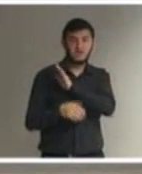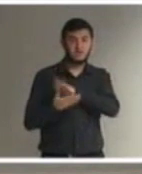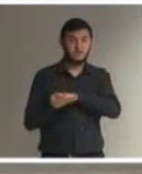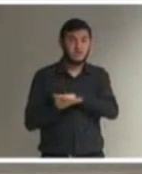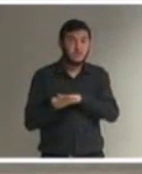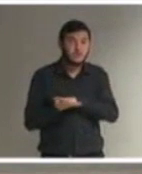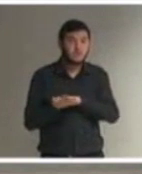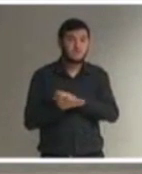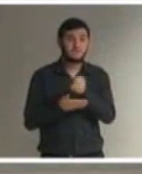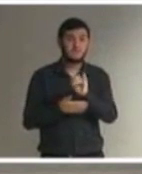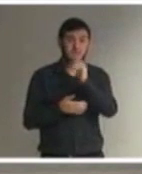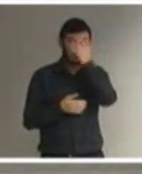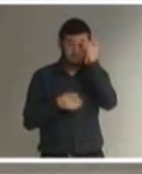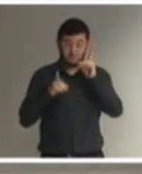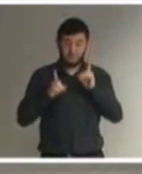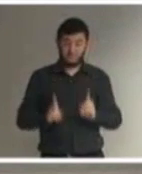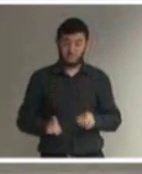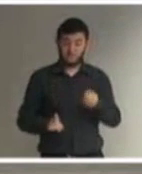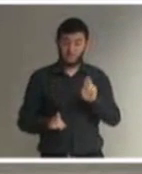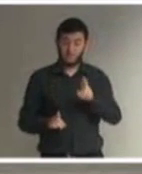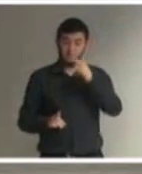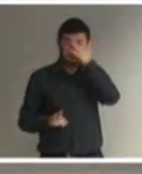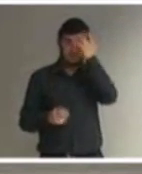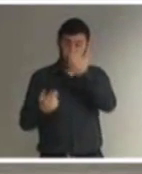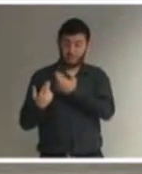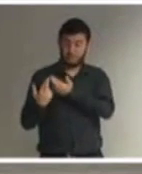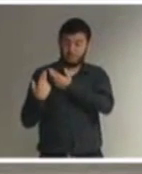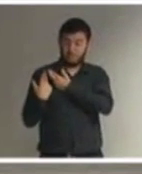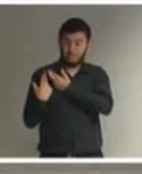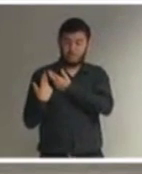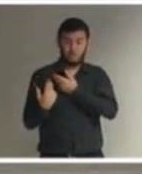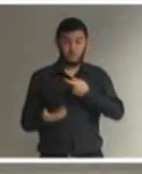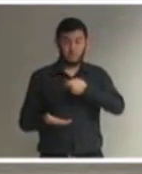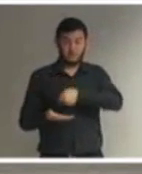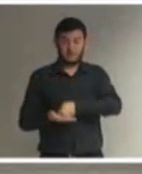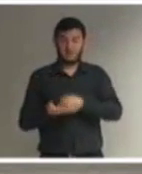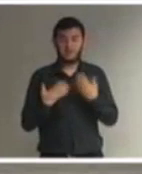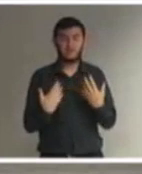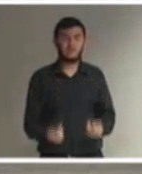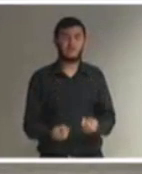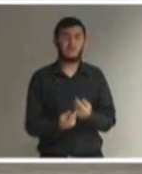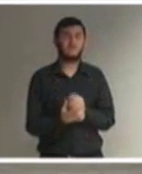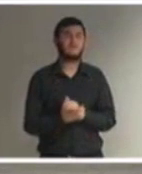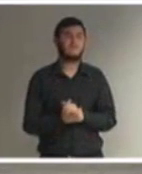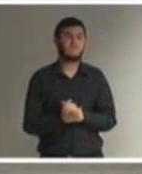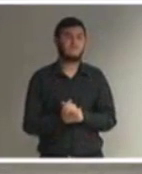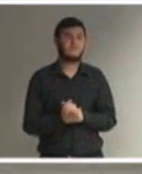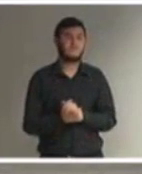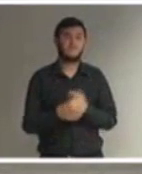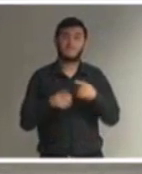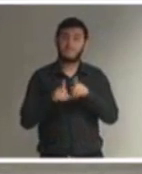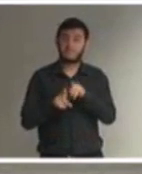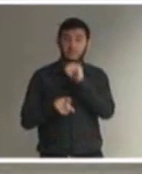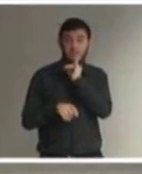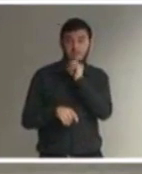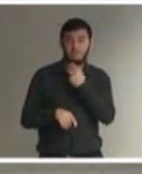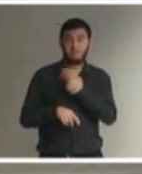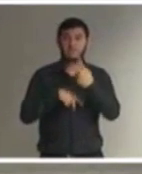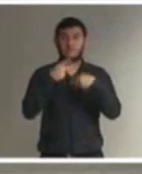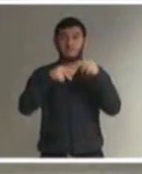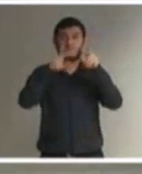deficiência ou seus responsáveis não estiverem obrigados a aceitar. Então, quando a gente fala na fila do banco, fica muito simples.